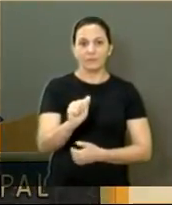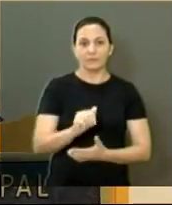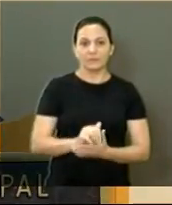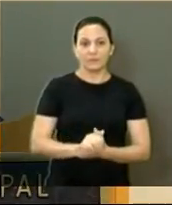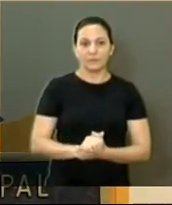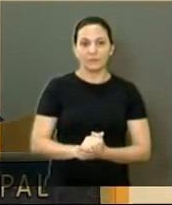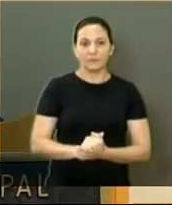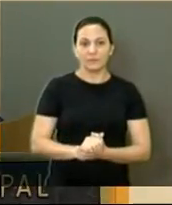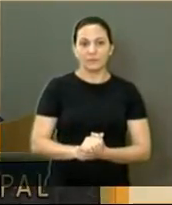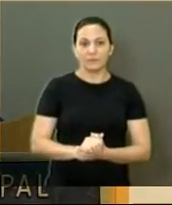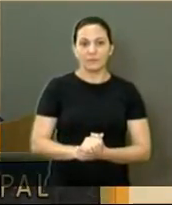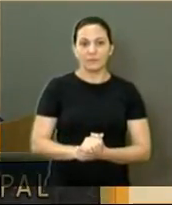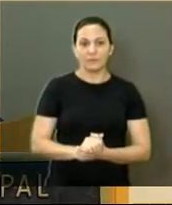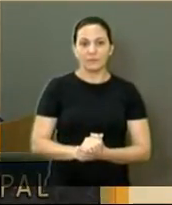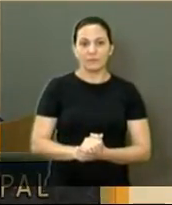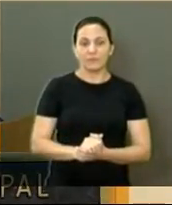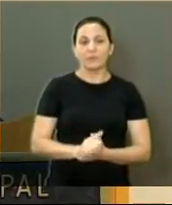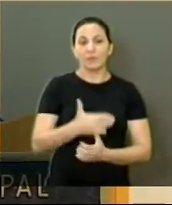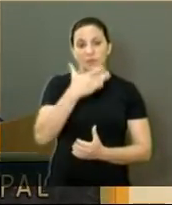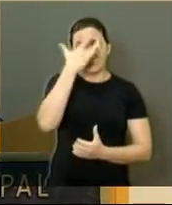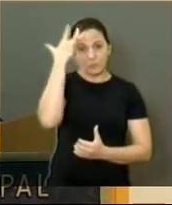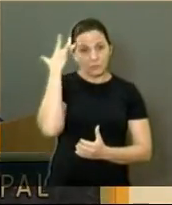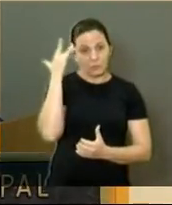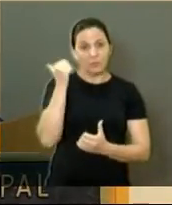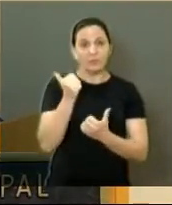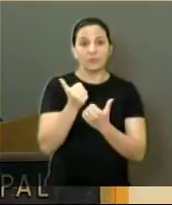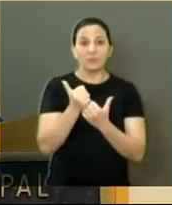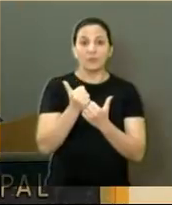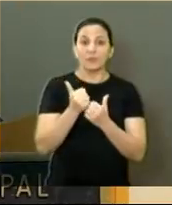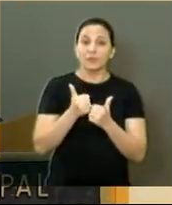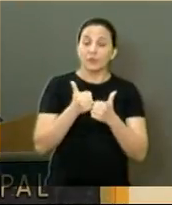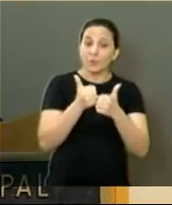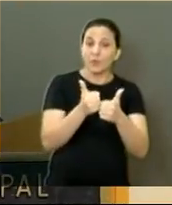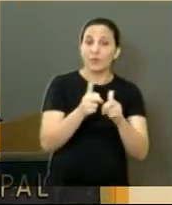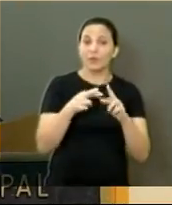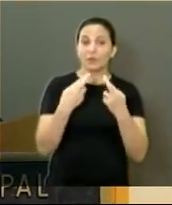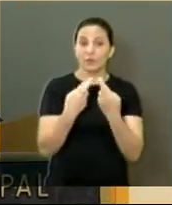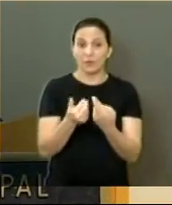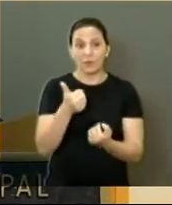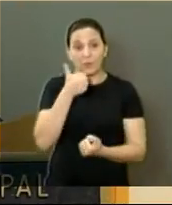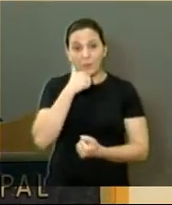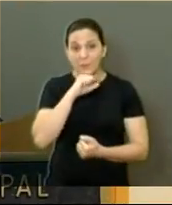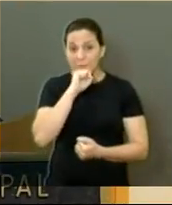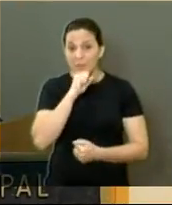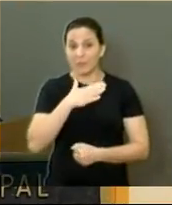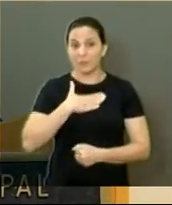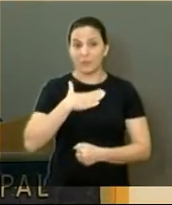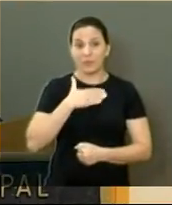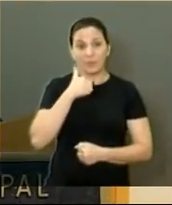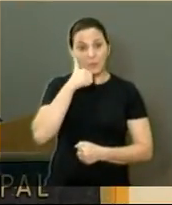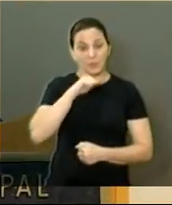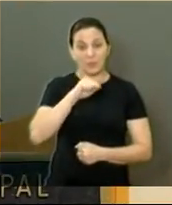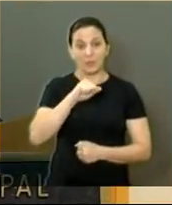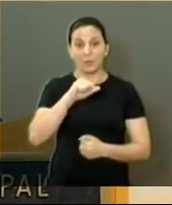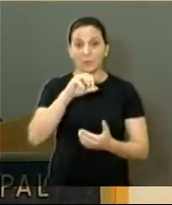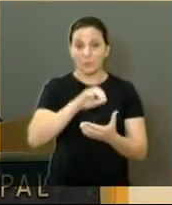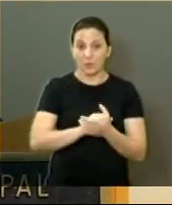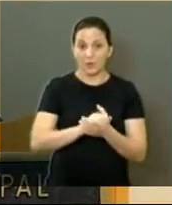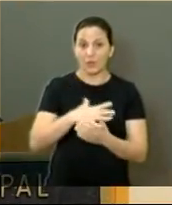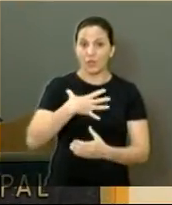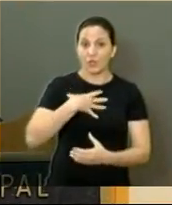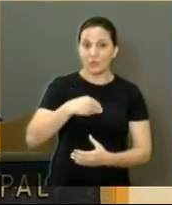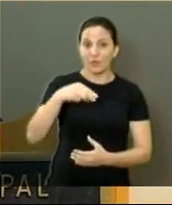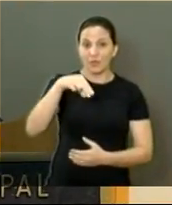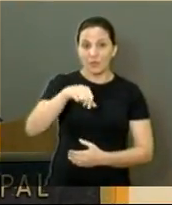para todas as que acompanham a sessão, em especial para minha mãe, minha esposa e minha filha